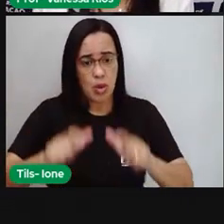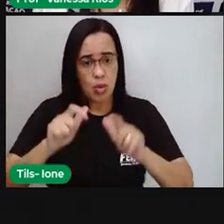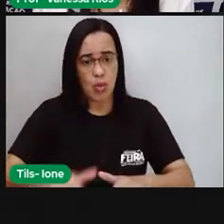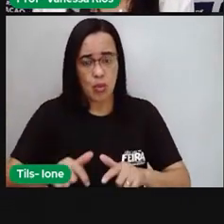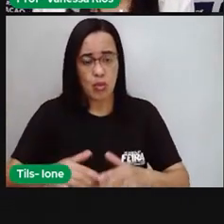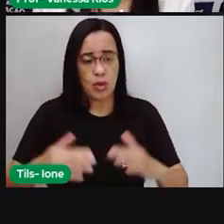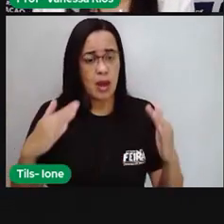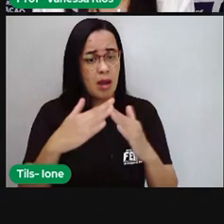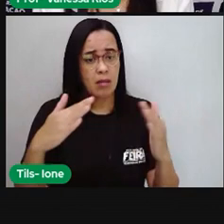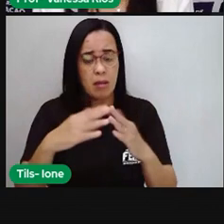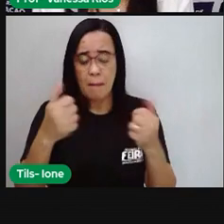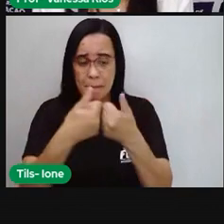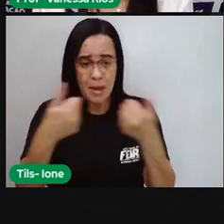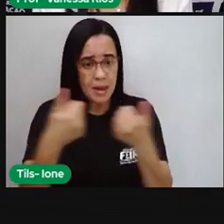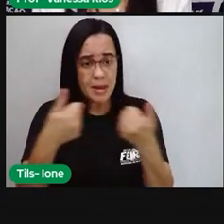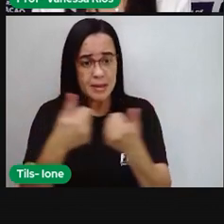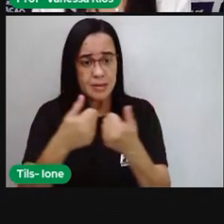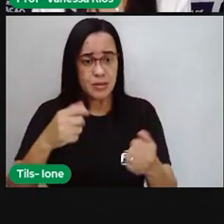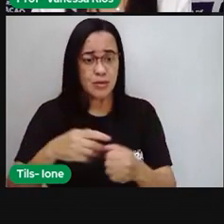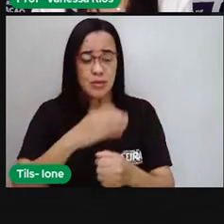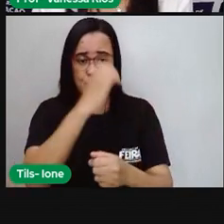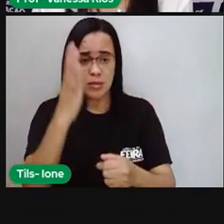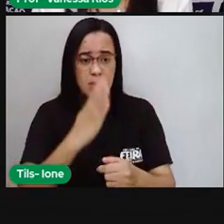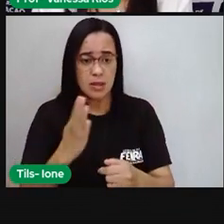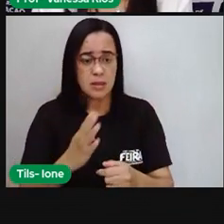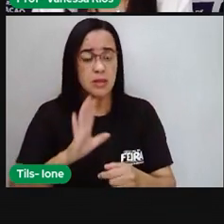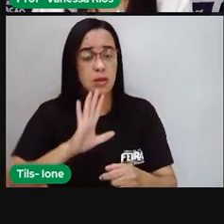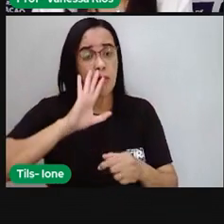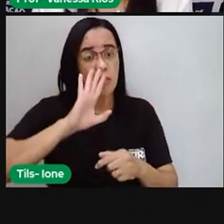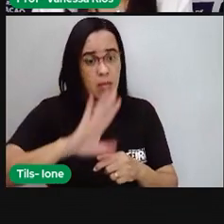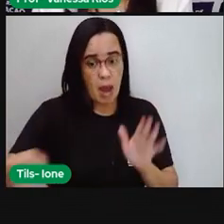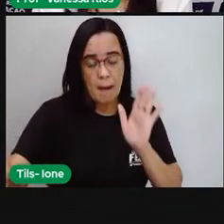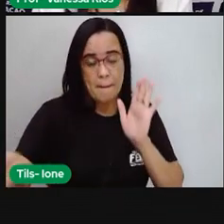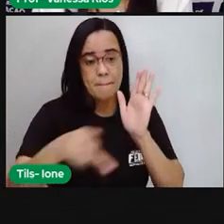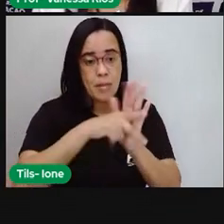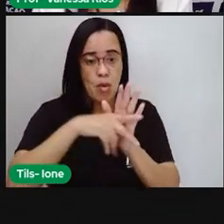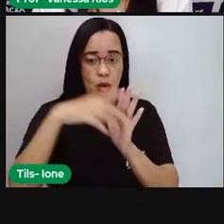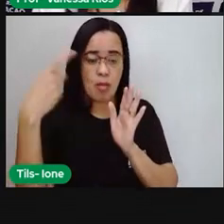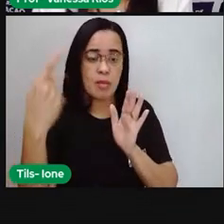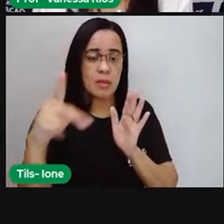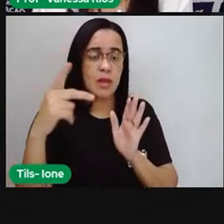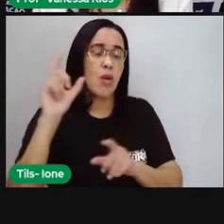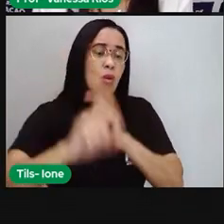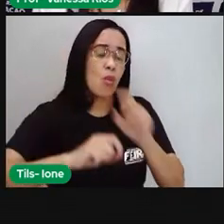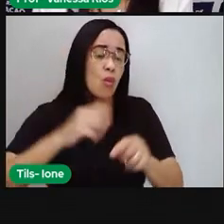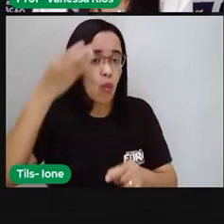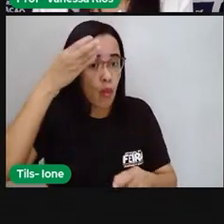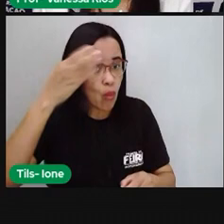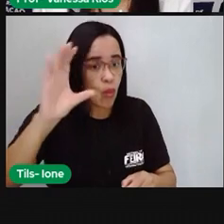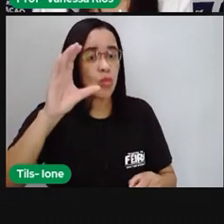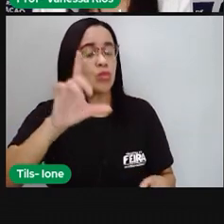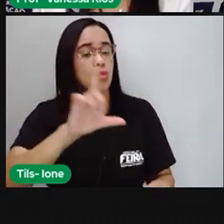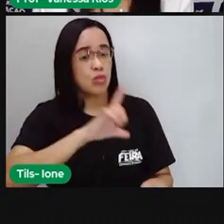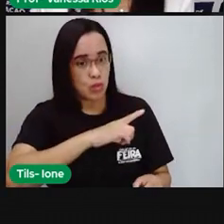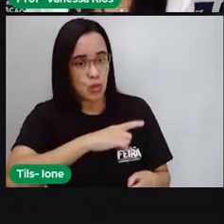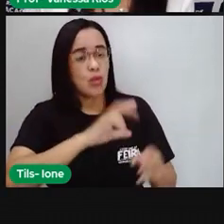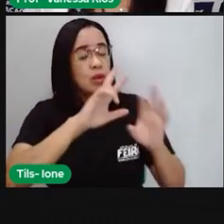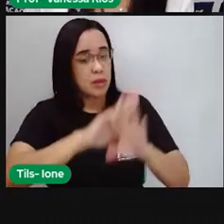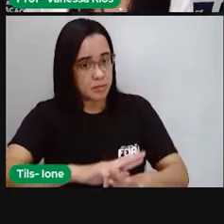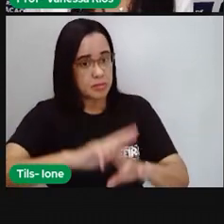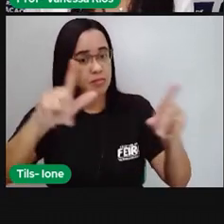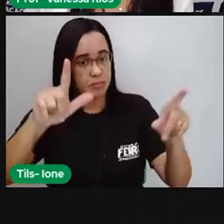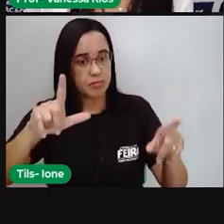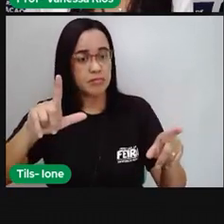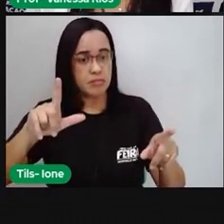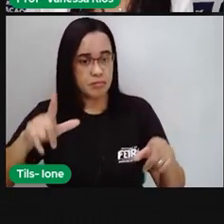suas próprias características culturais. Então a diversidade é algo presente no Brasil e também no mundo